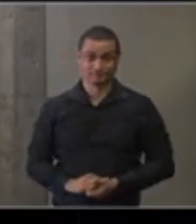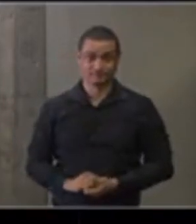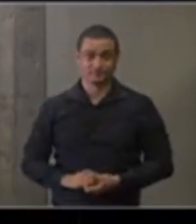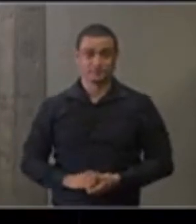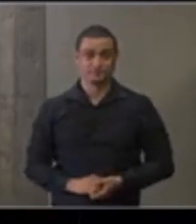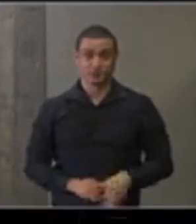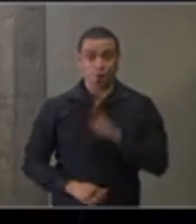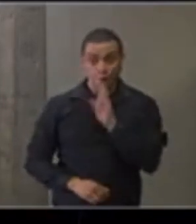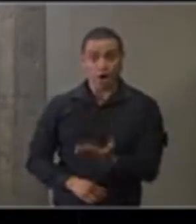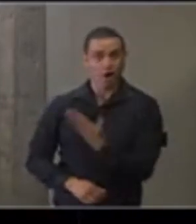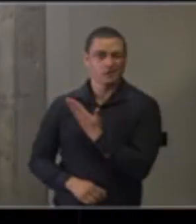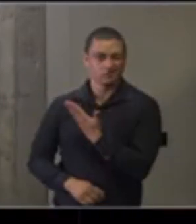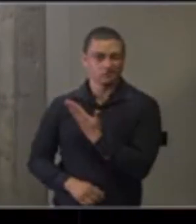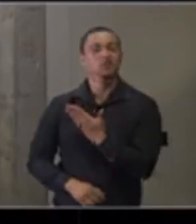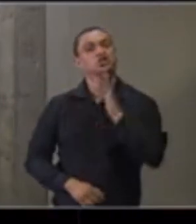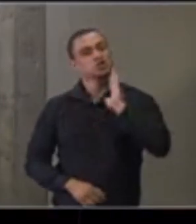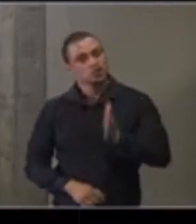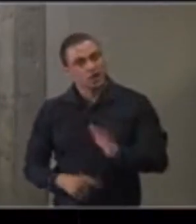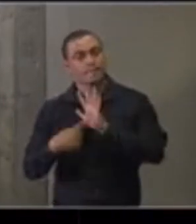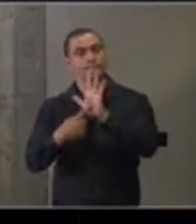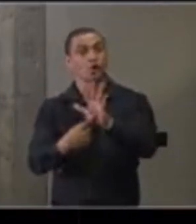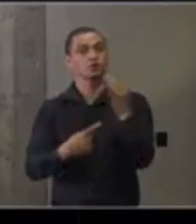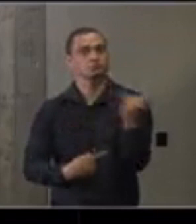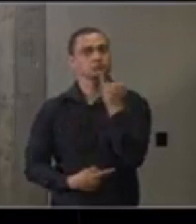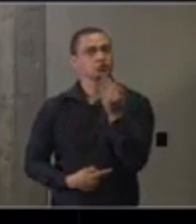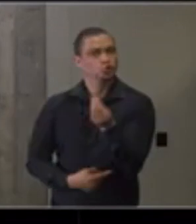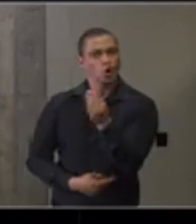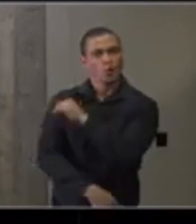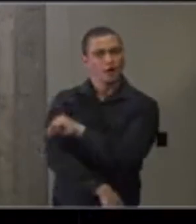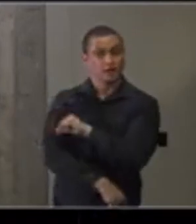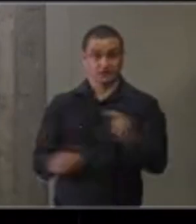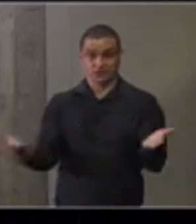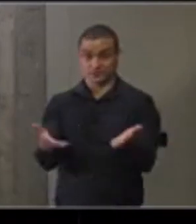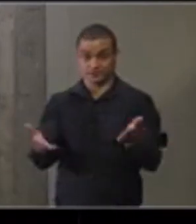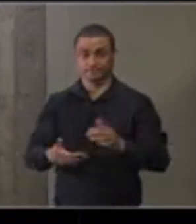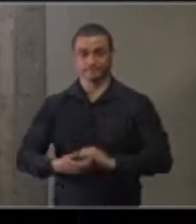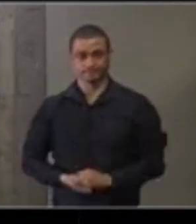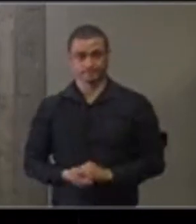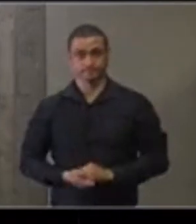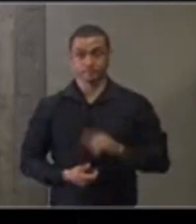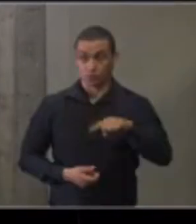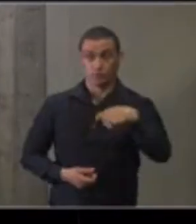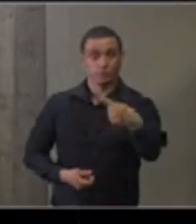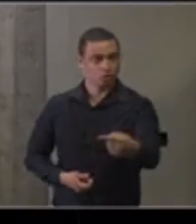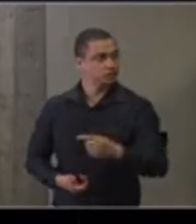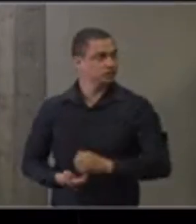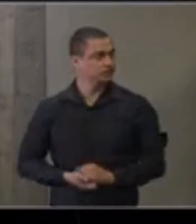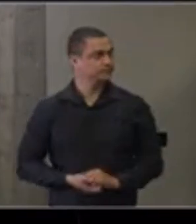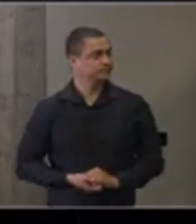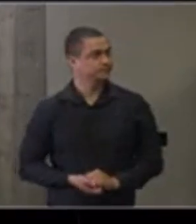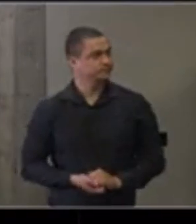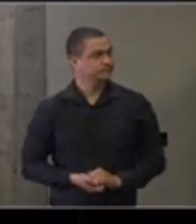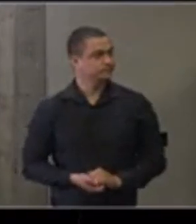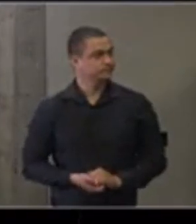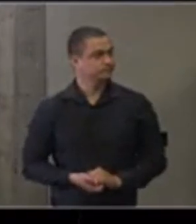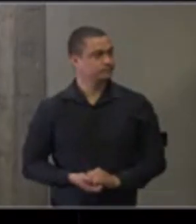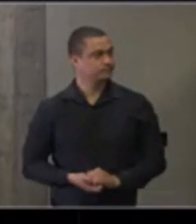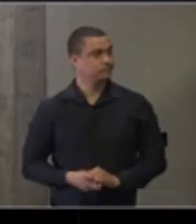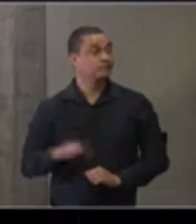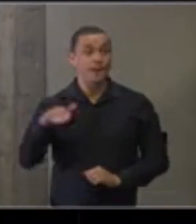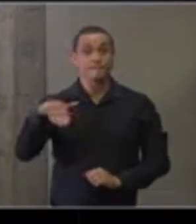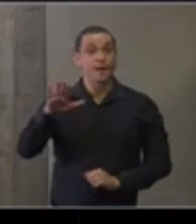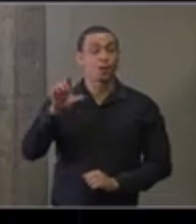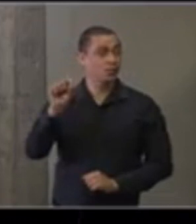Resultados já mostrando a importância dessa vacina nesse momento. Próximo. Mais, governador.